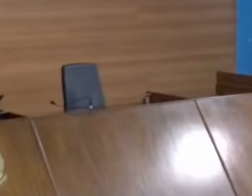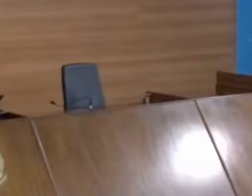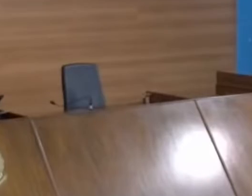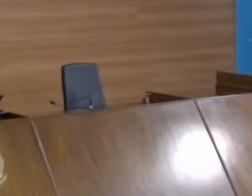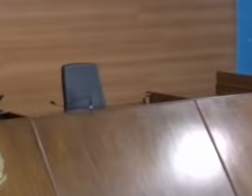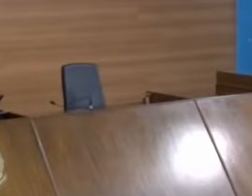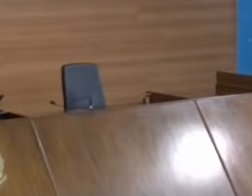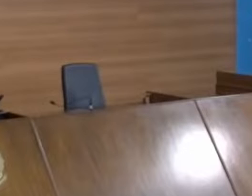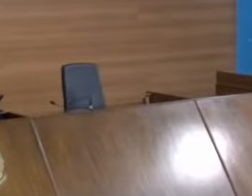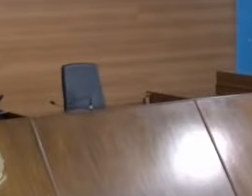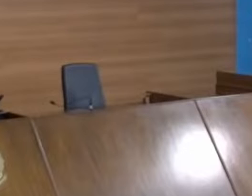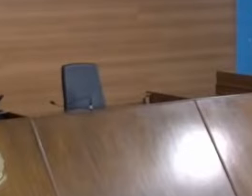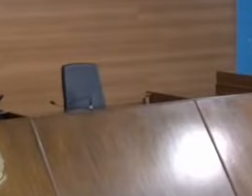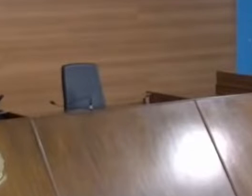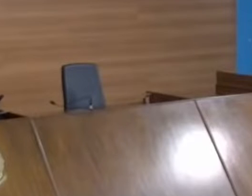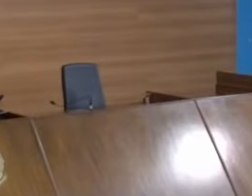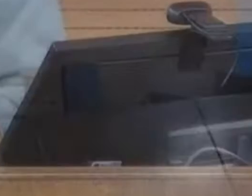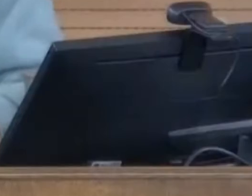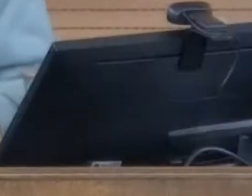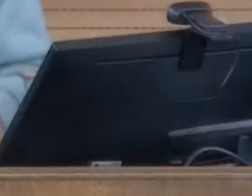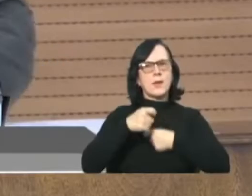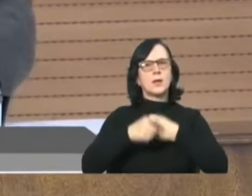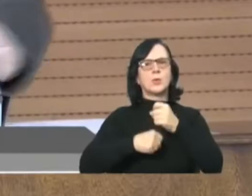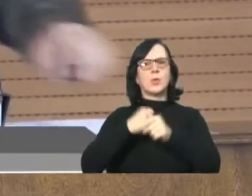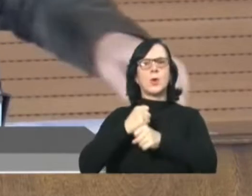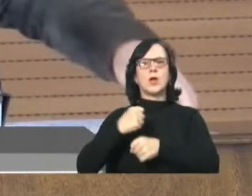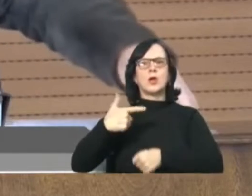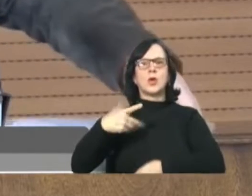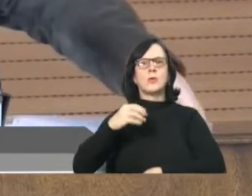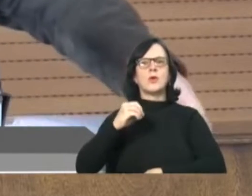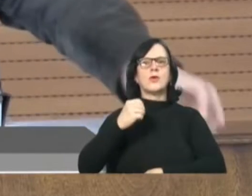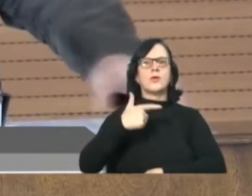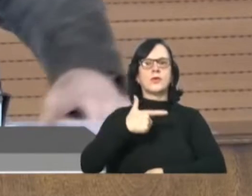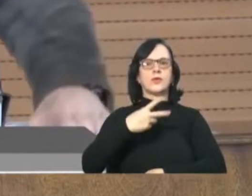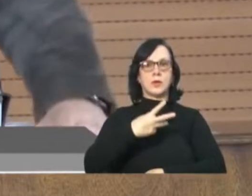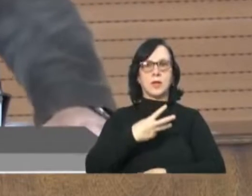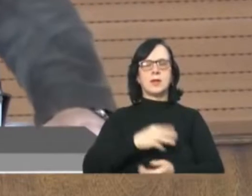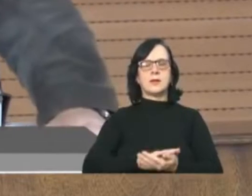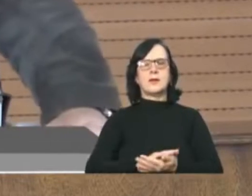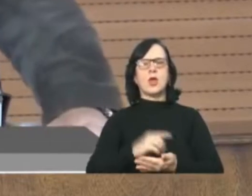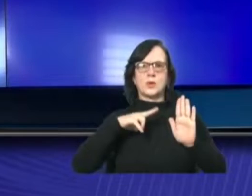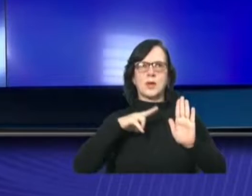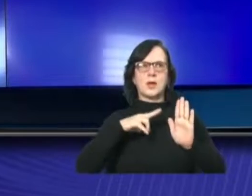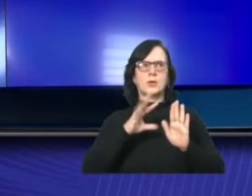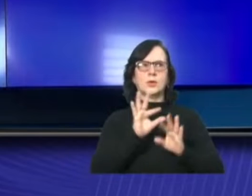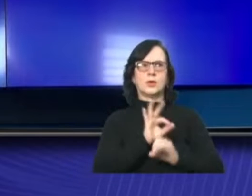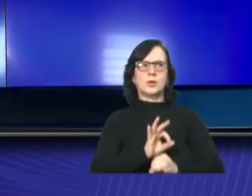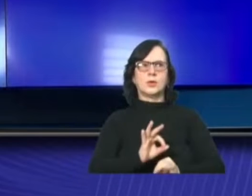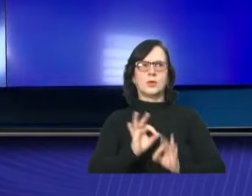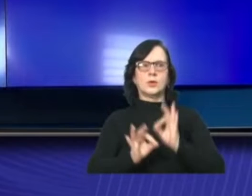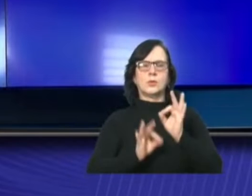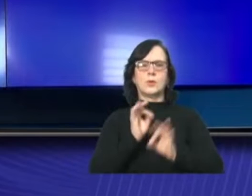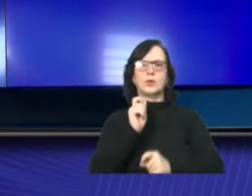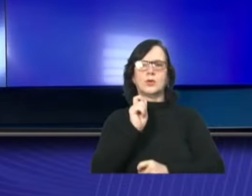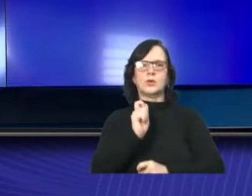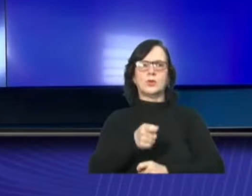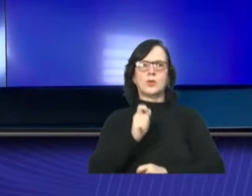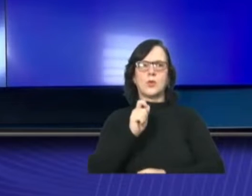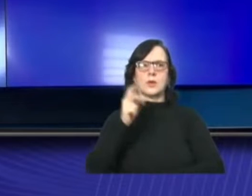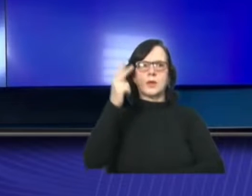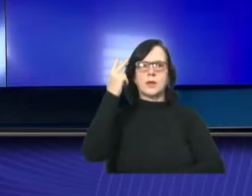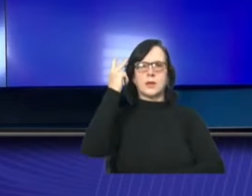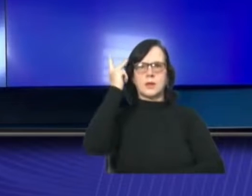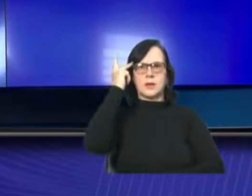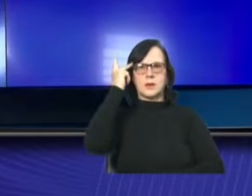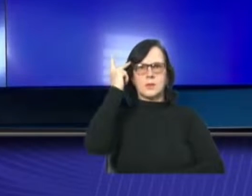A audiência pública das diretrizes gerais para a elaboração da lei orçamentária do município de Cubatão para o exercício de